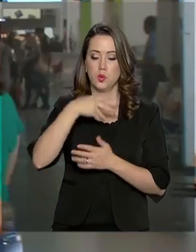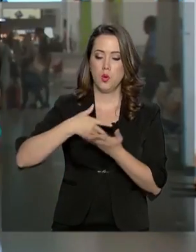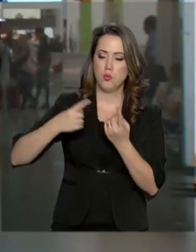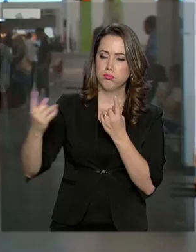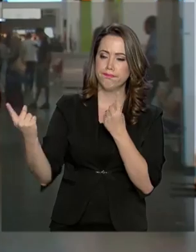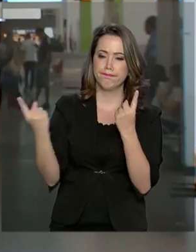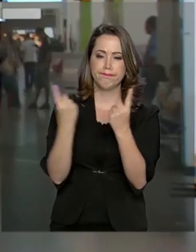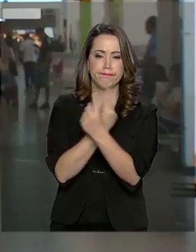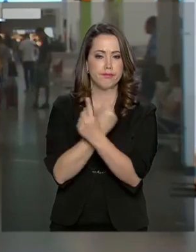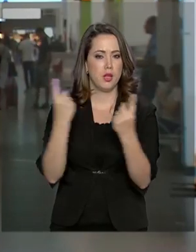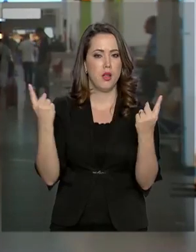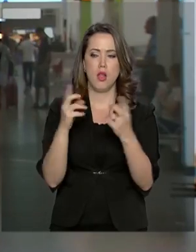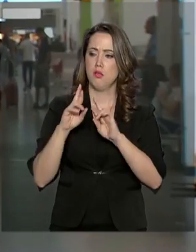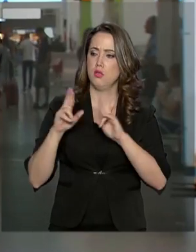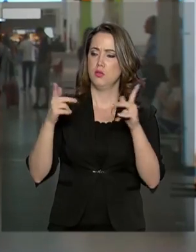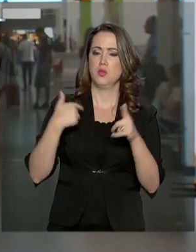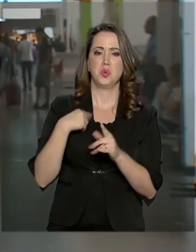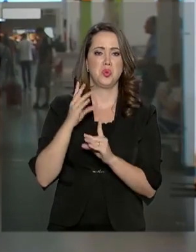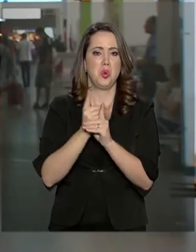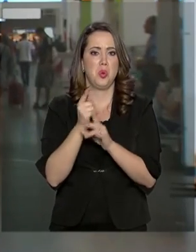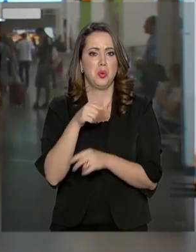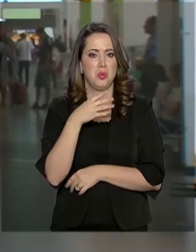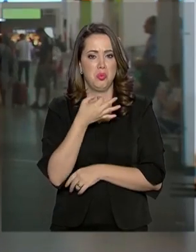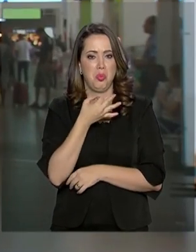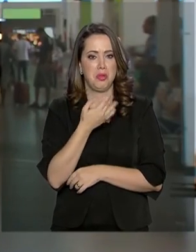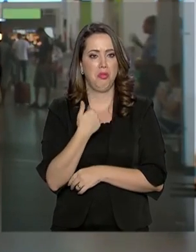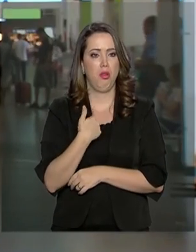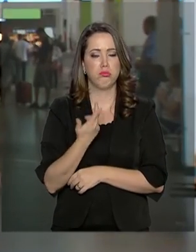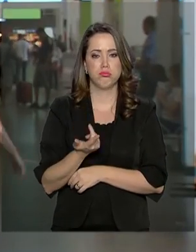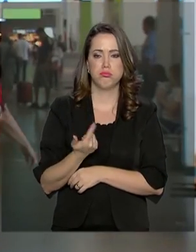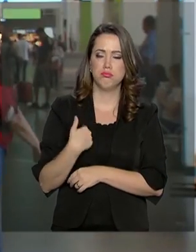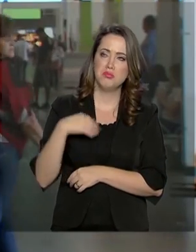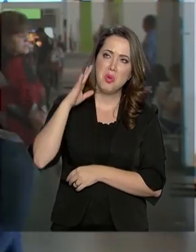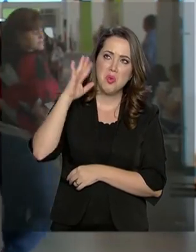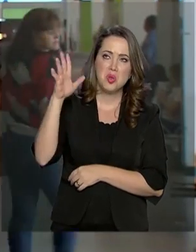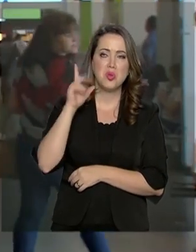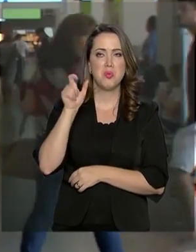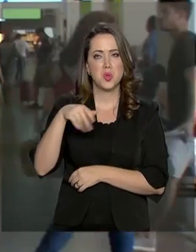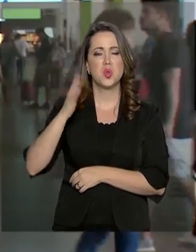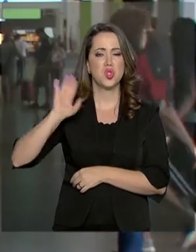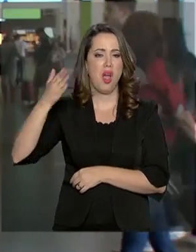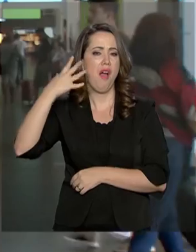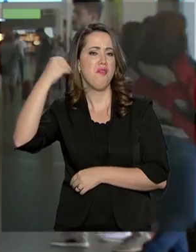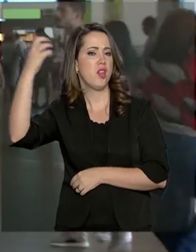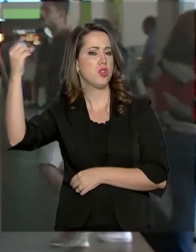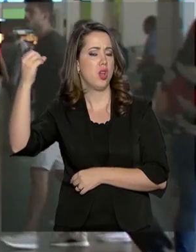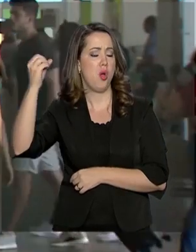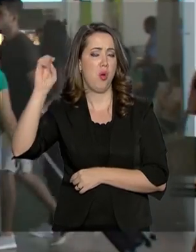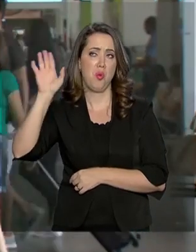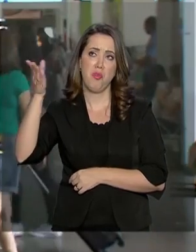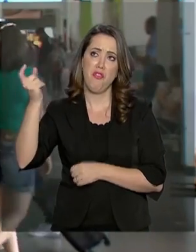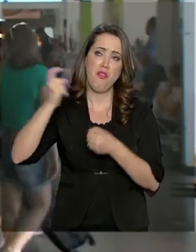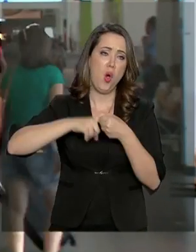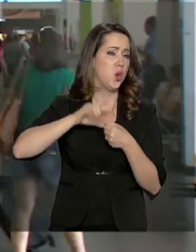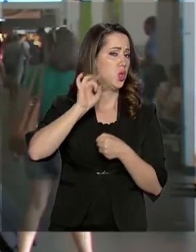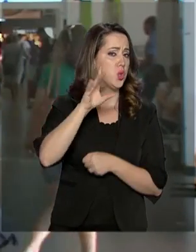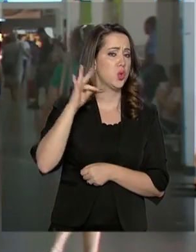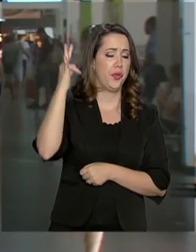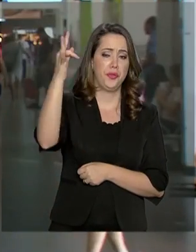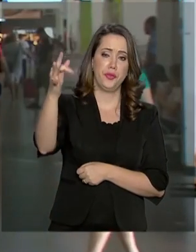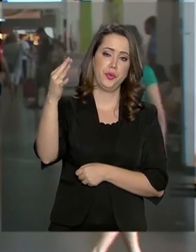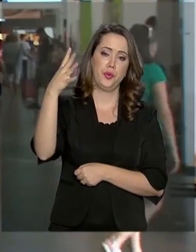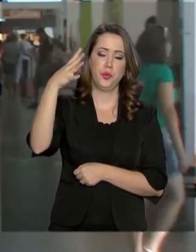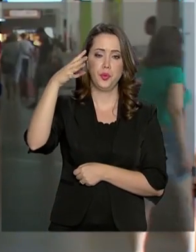está bem diferente do que eu esperava encontrar, viu? A gente imagina que quem tinha que viajar já foi e que quem volta para casa vai fazer isso